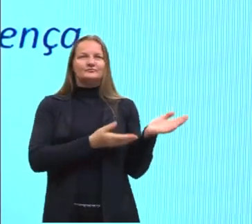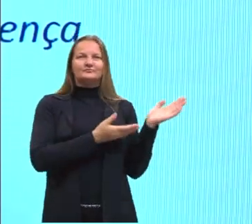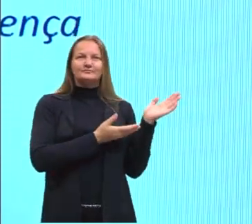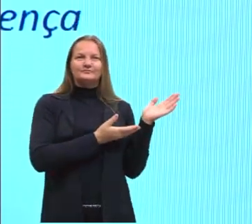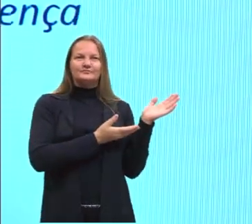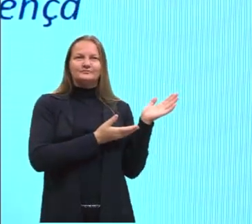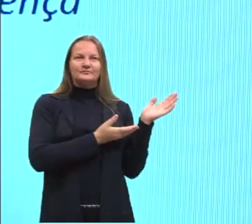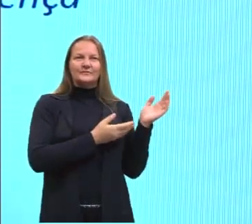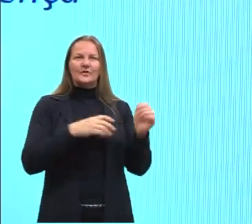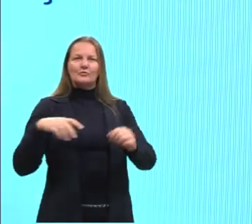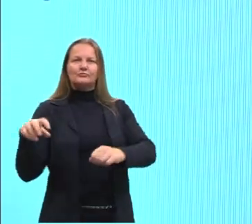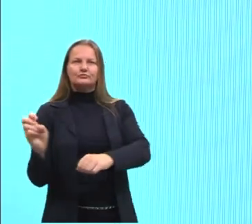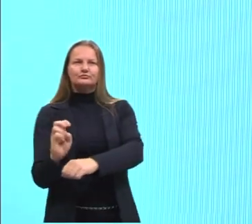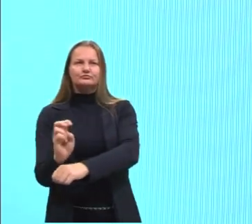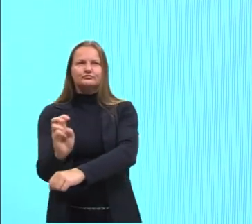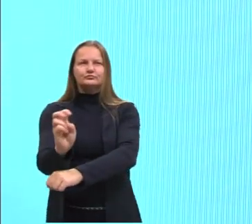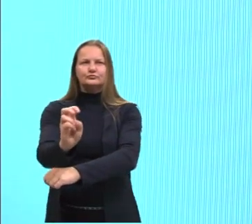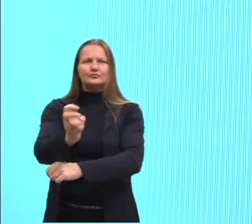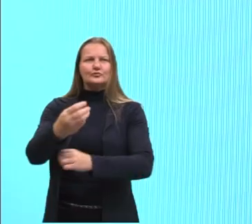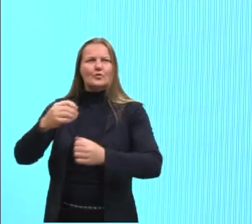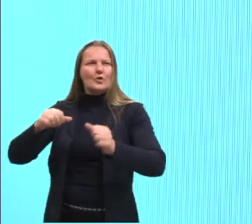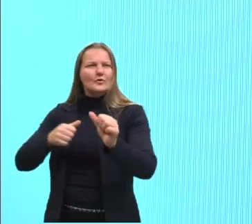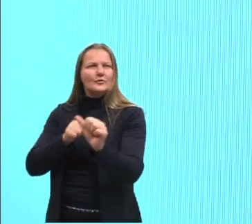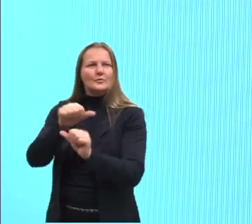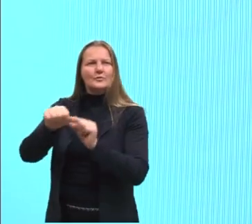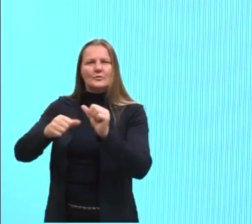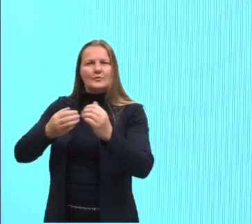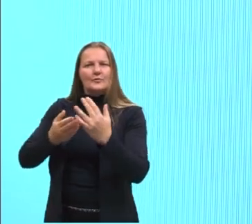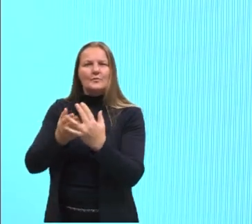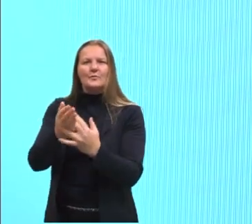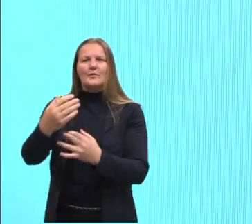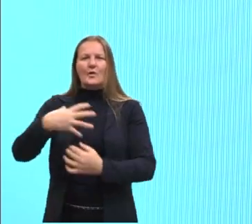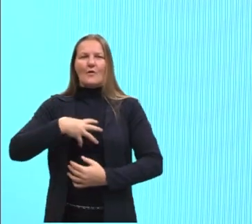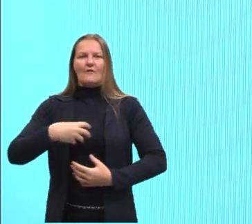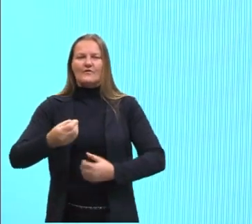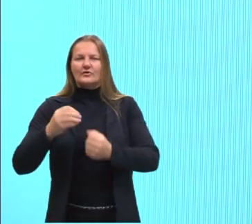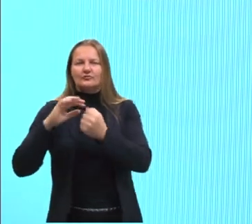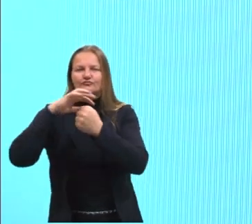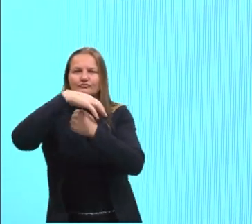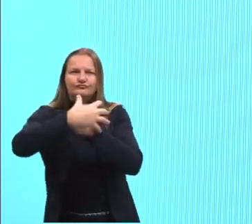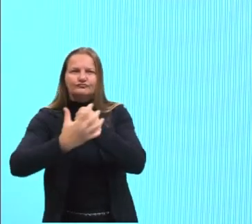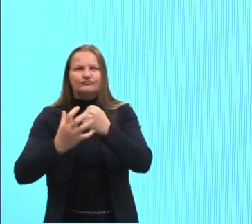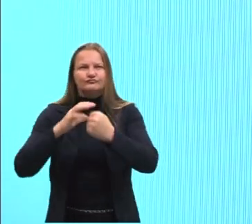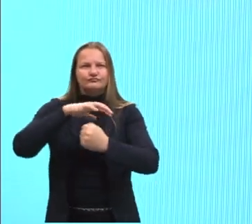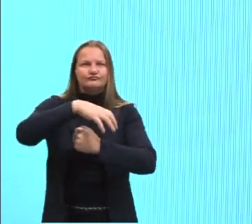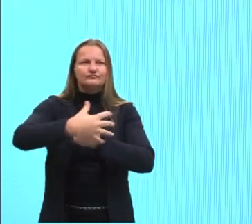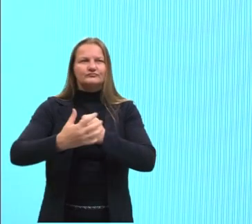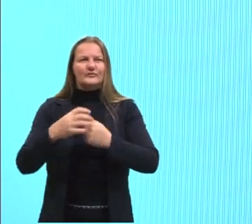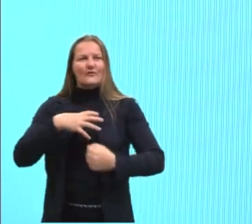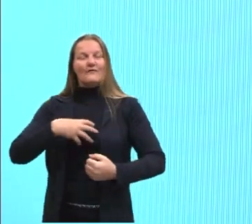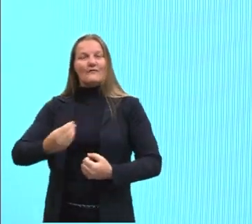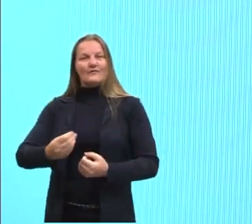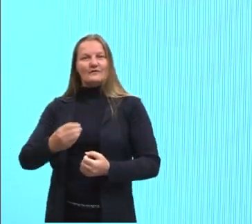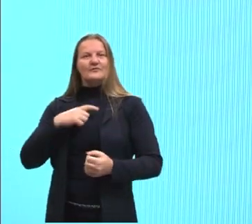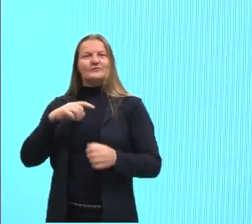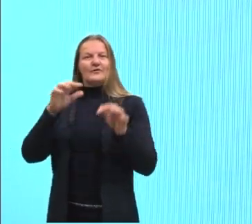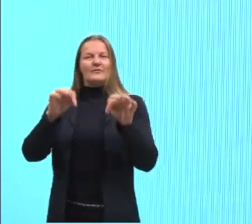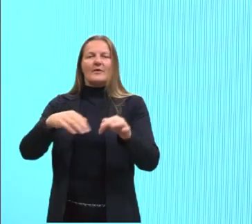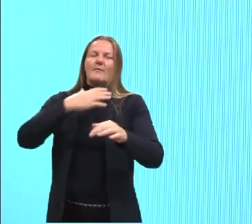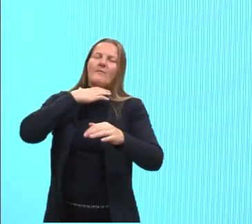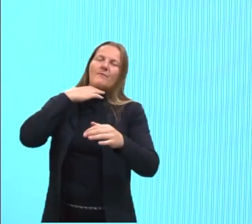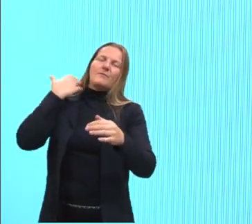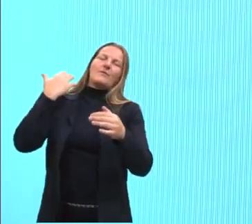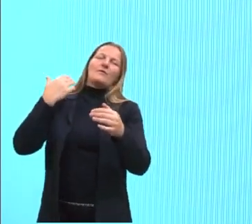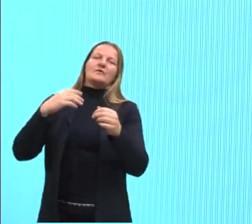serpentes vão atacar os filhos de Laoconde, ele tenta proteger os seus filhos e acaba, então, morrendo,